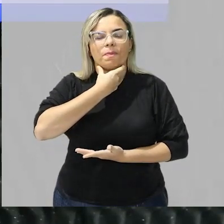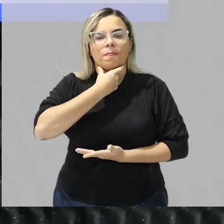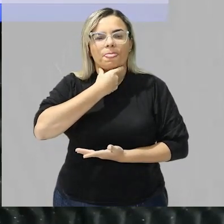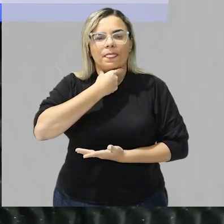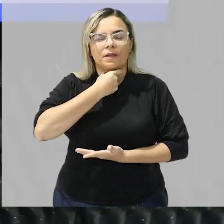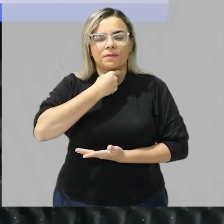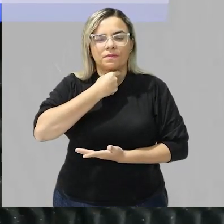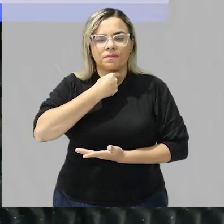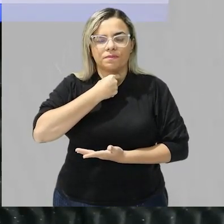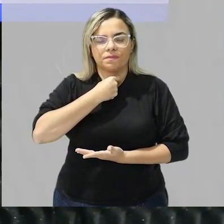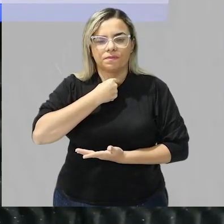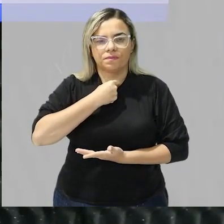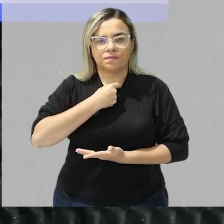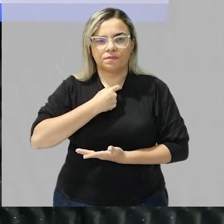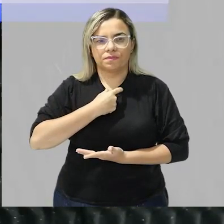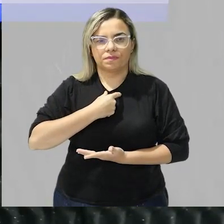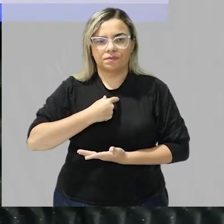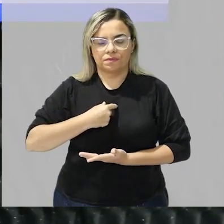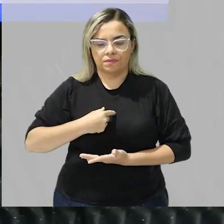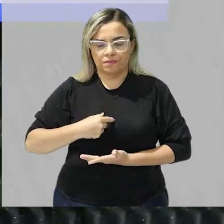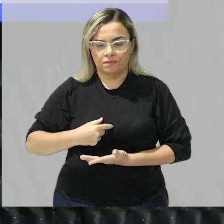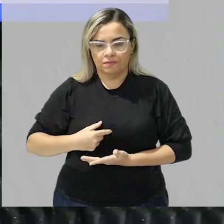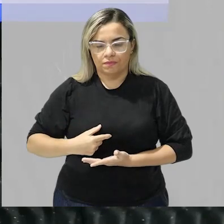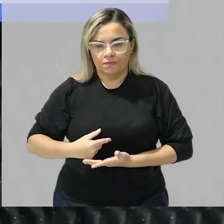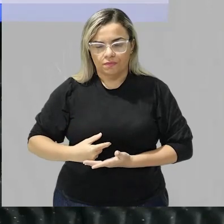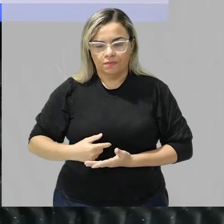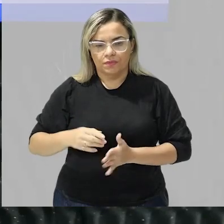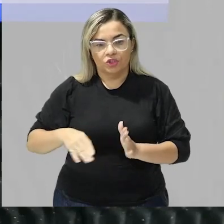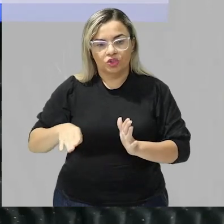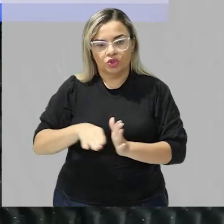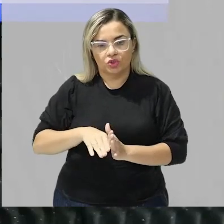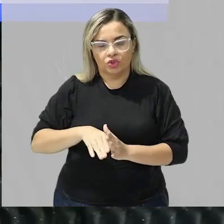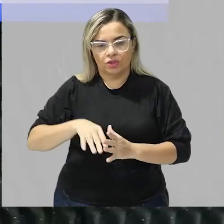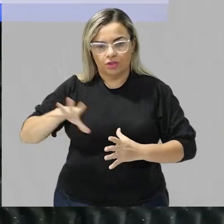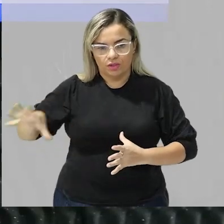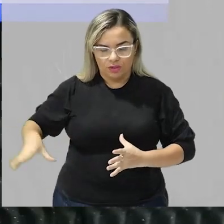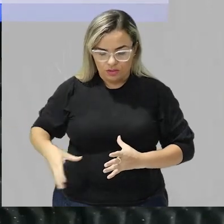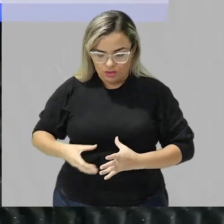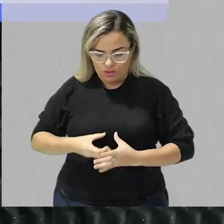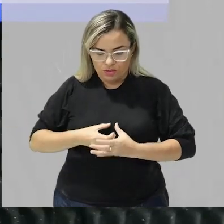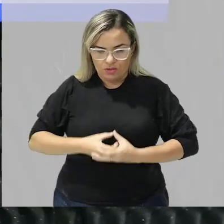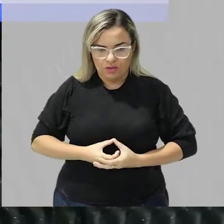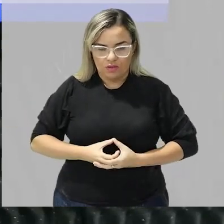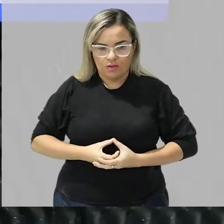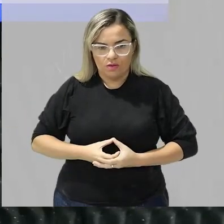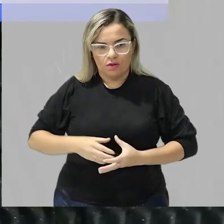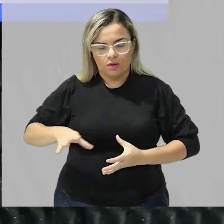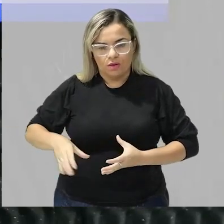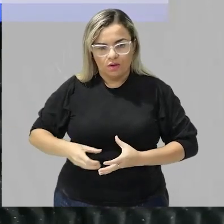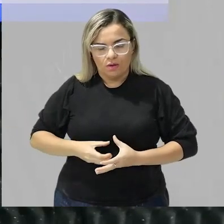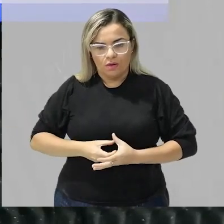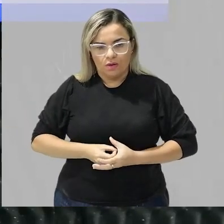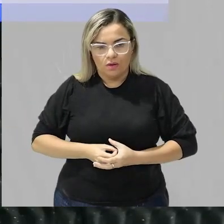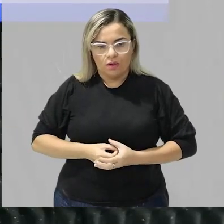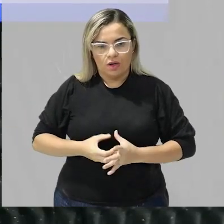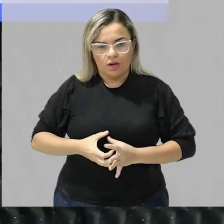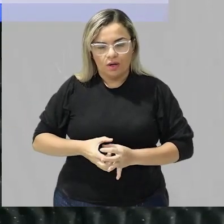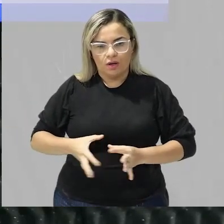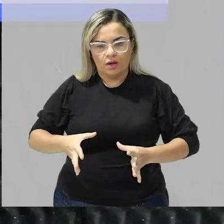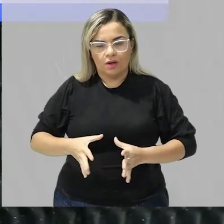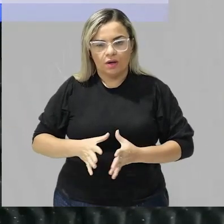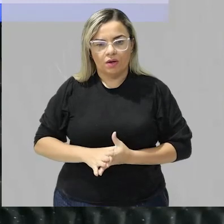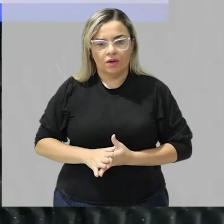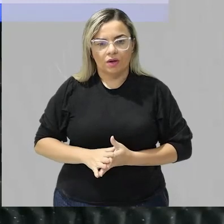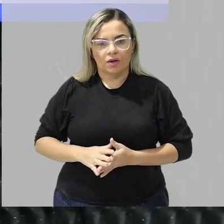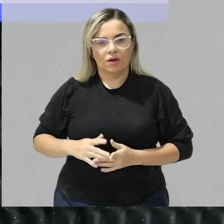e aí ele vai chegar aqui no estômago e no estômago pessoal nós vamos ter a liberação de hormônios né um